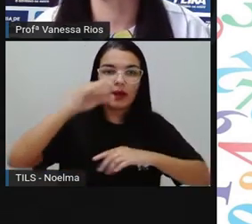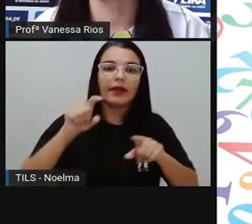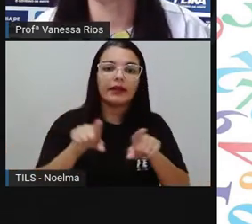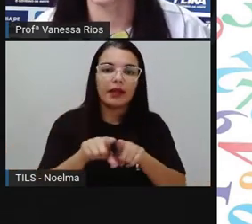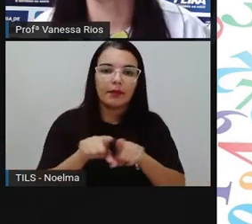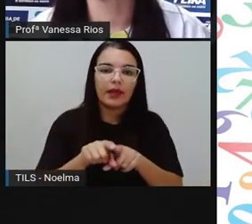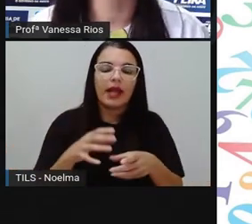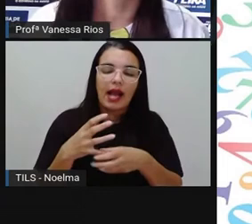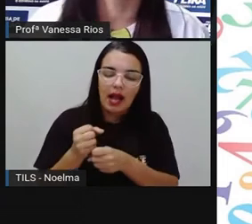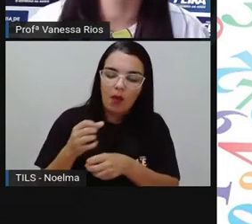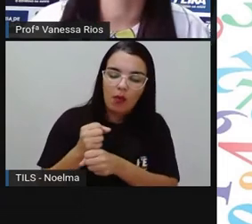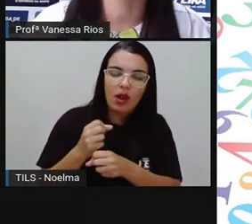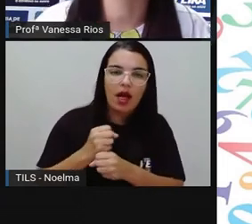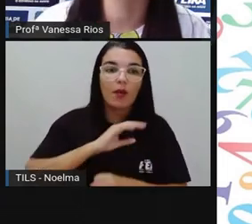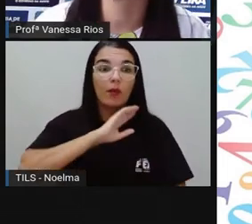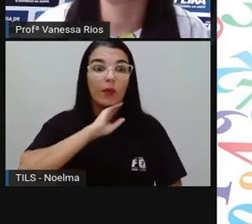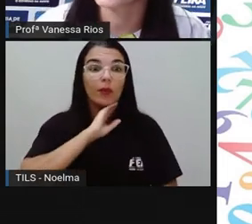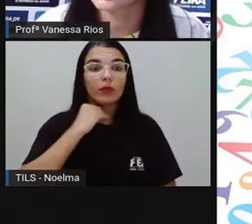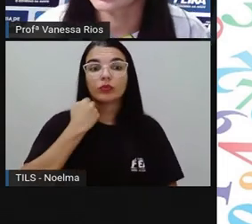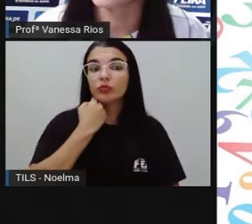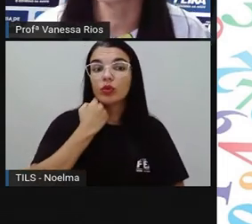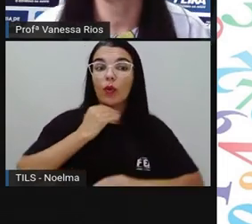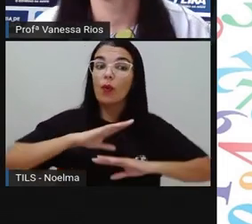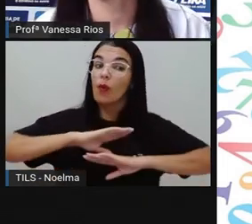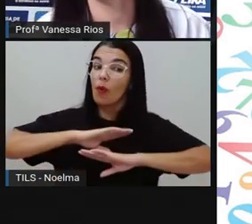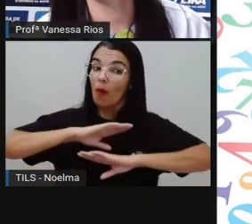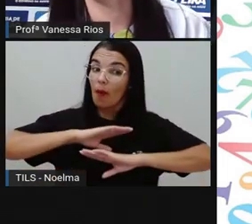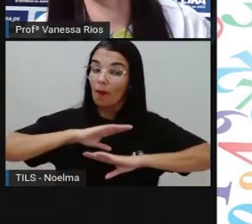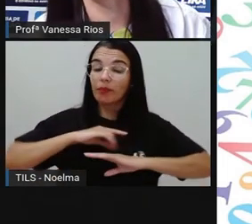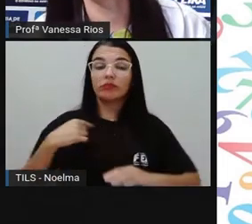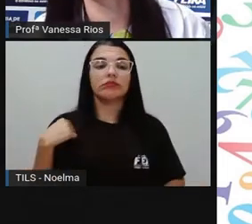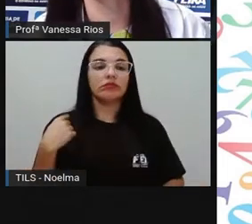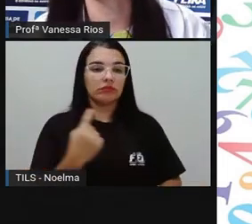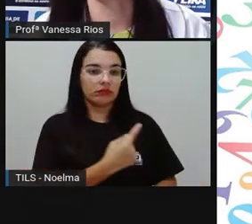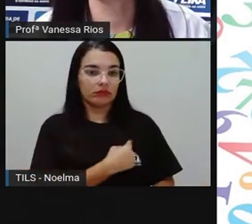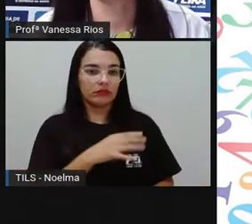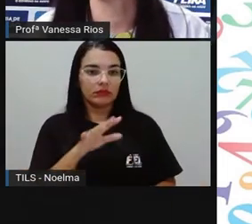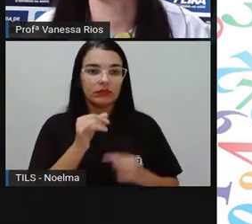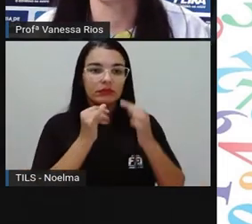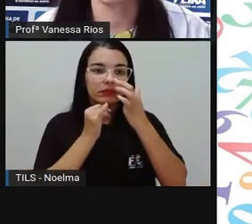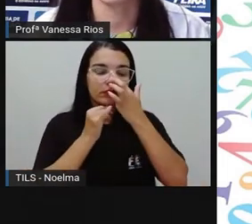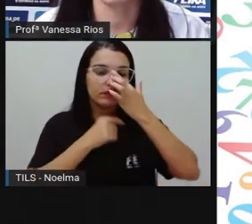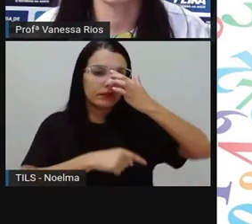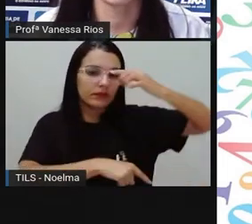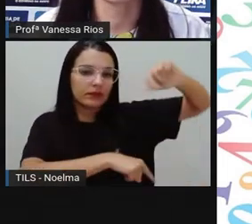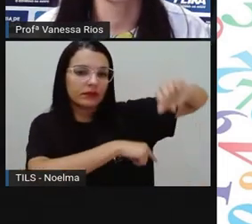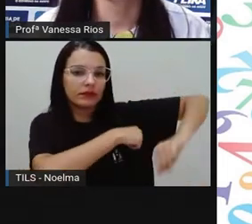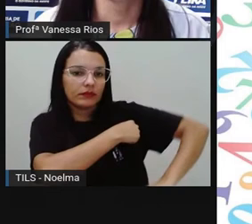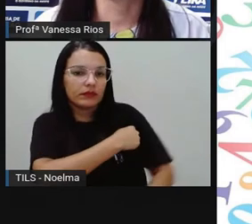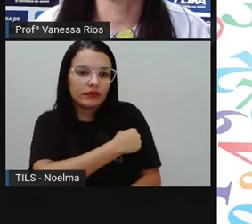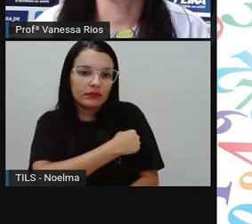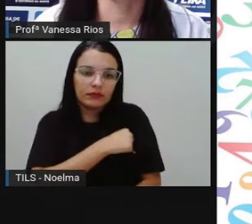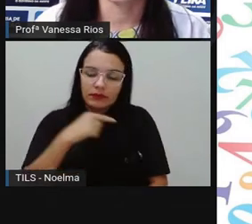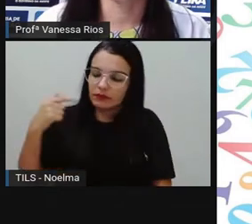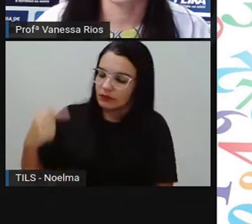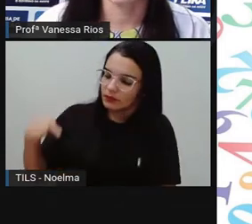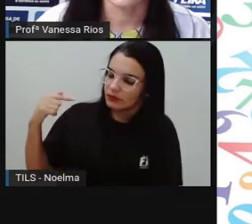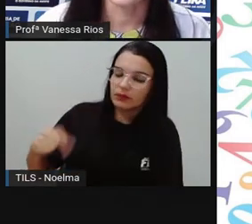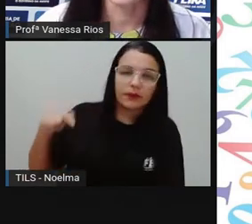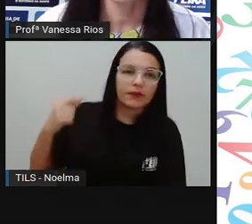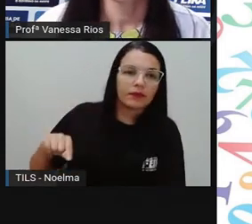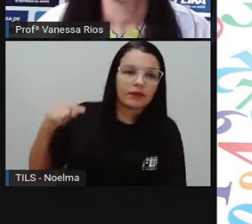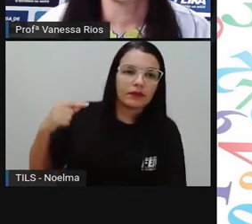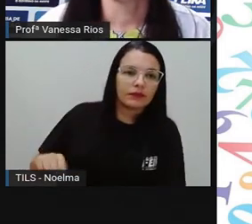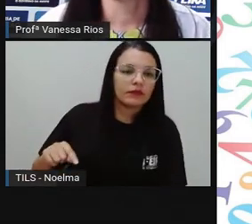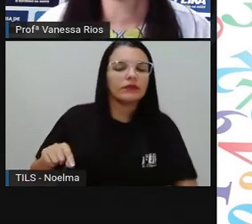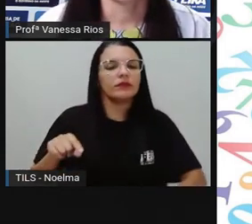calcular a temperatura do corpo da gente, por exemplo, quando a gente coloca aí um termômetro para aferir a febre. Então, a gente percebe